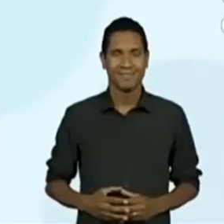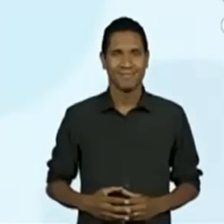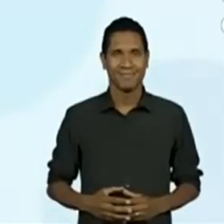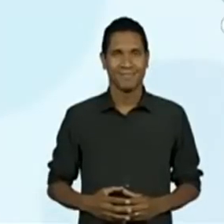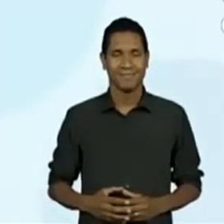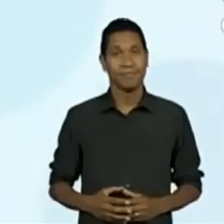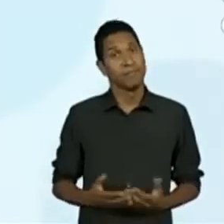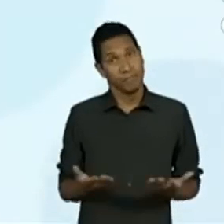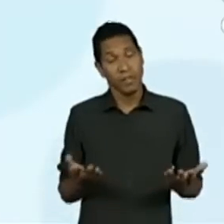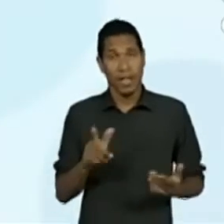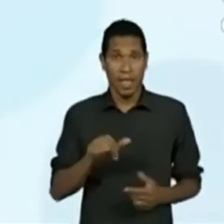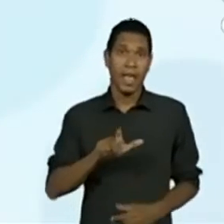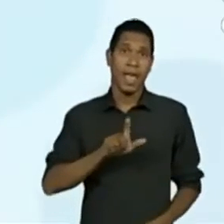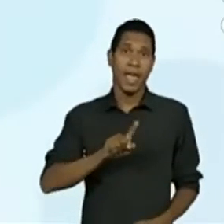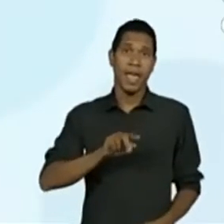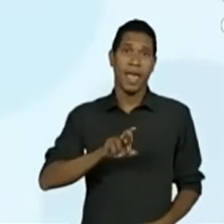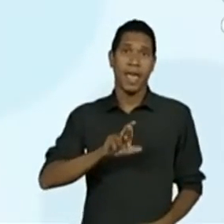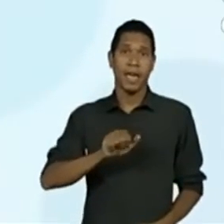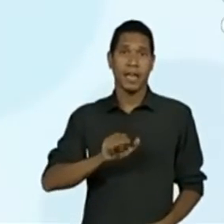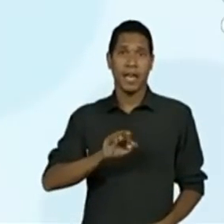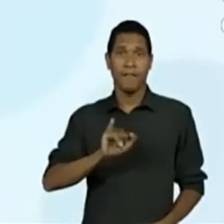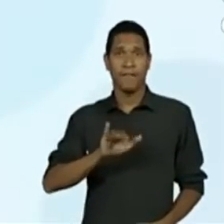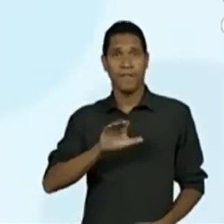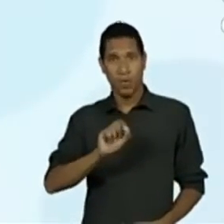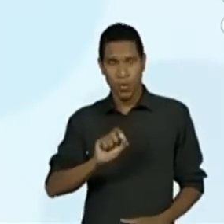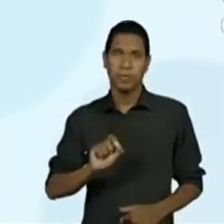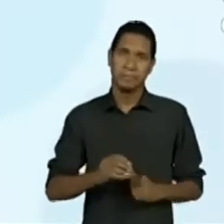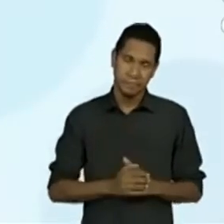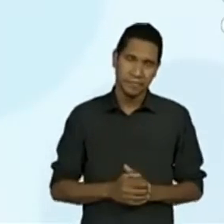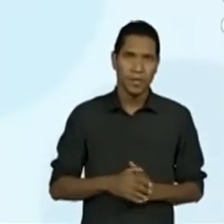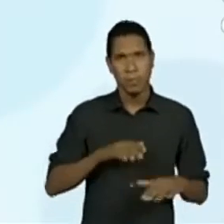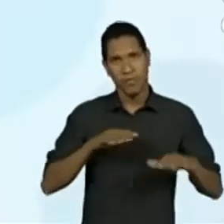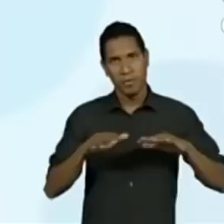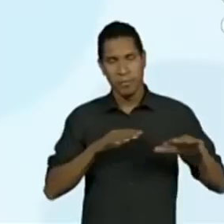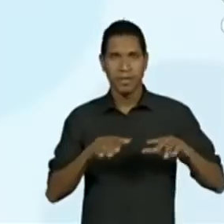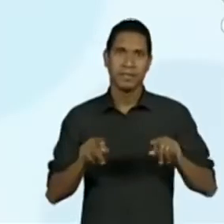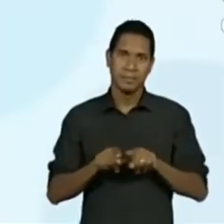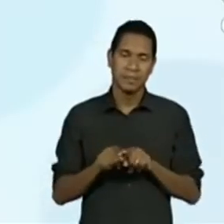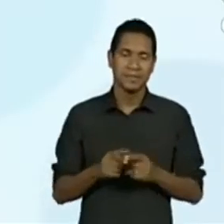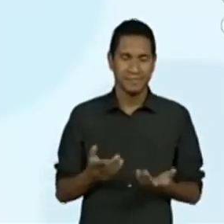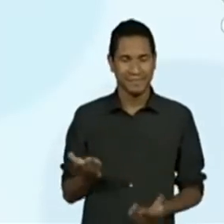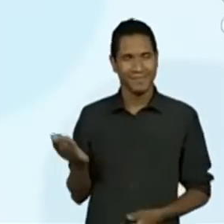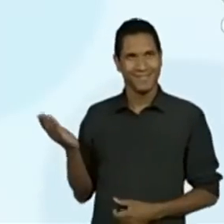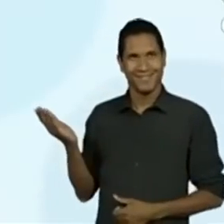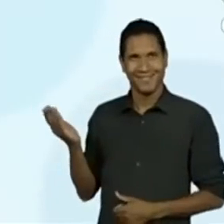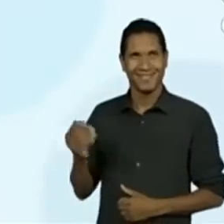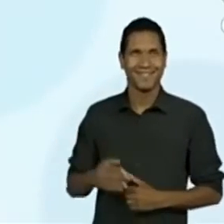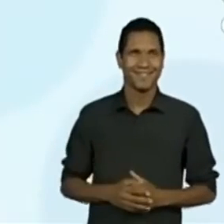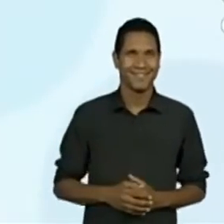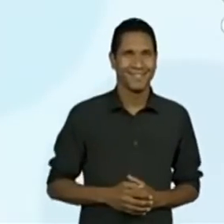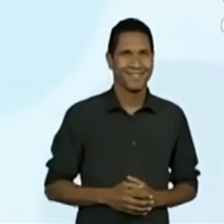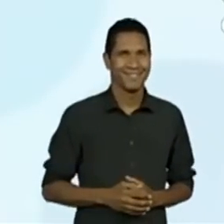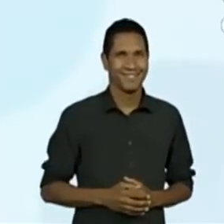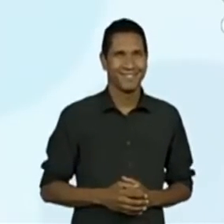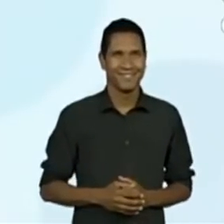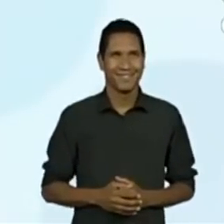Também um aspecto gráfico. Os movimentos. Ô, meu pai. Vamos lá.